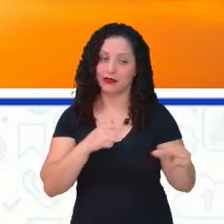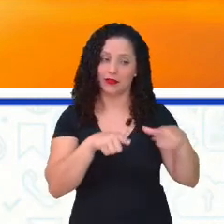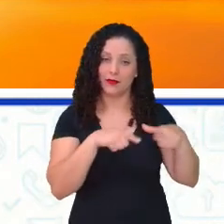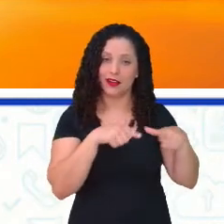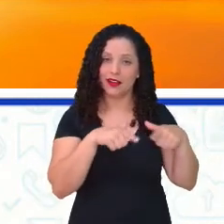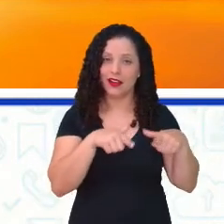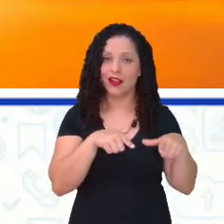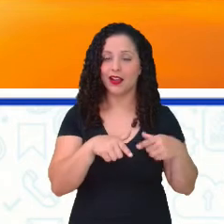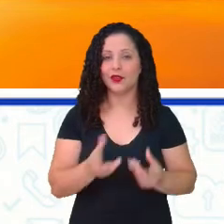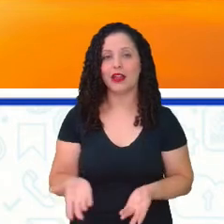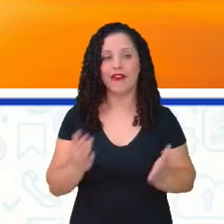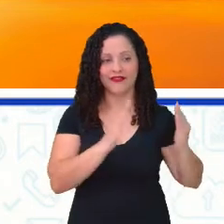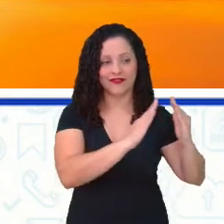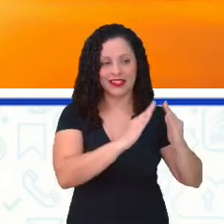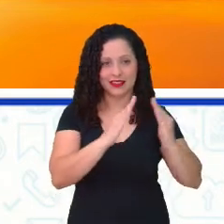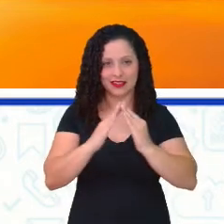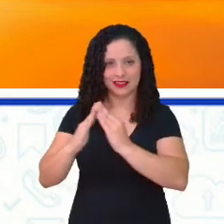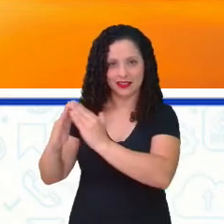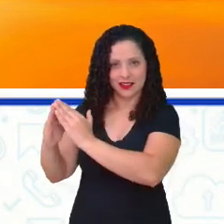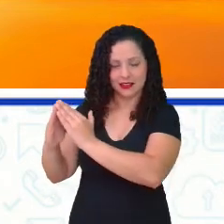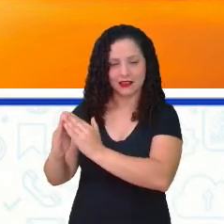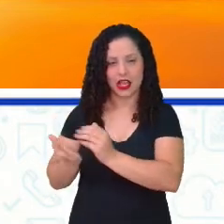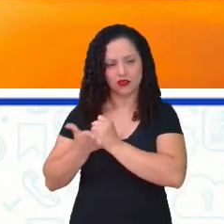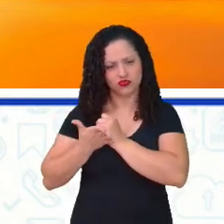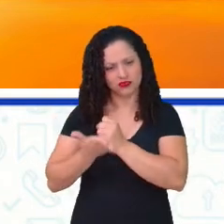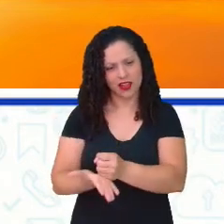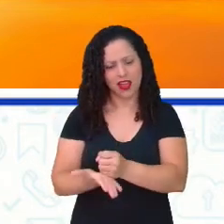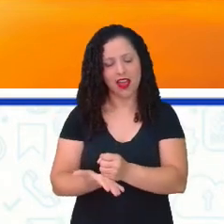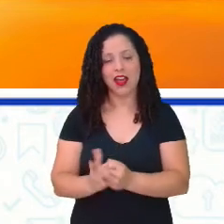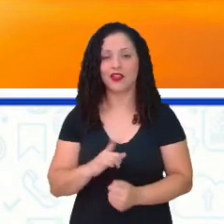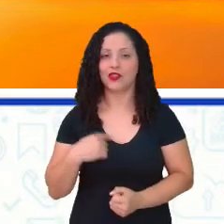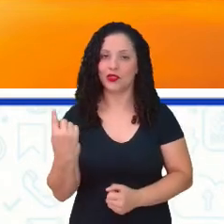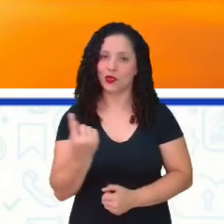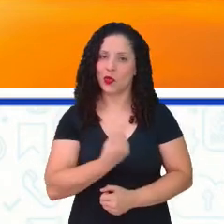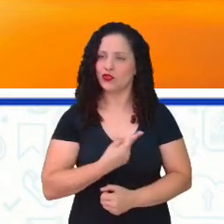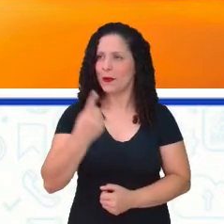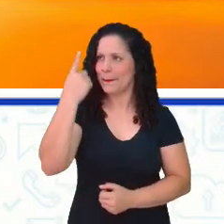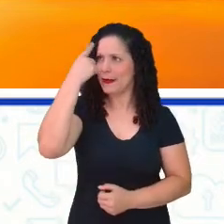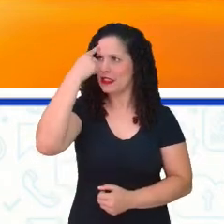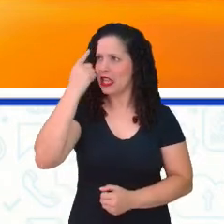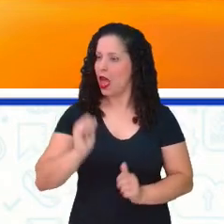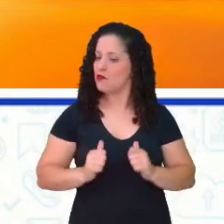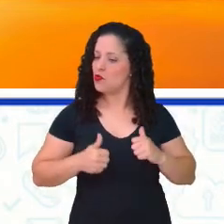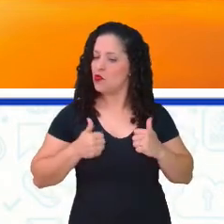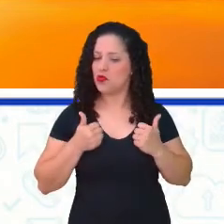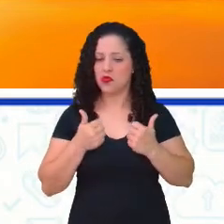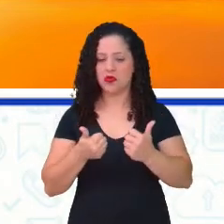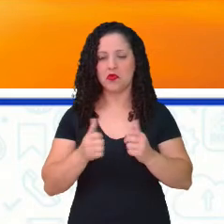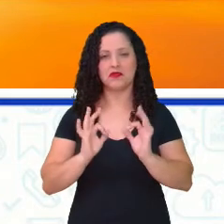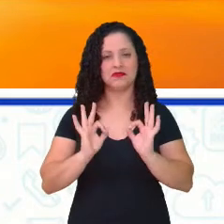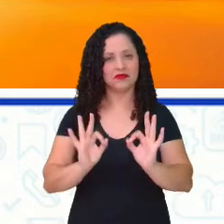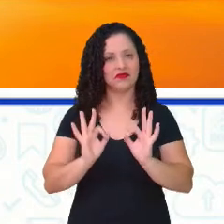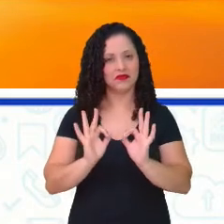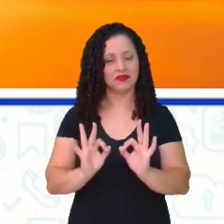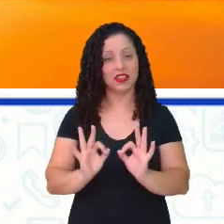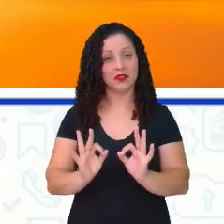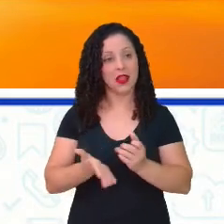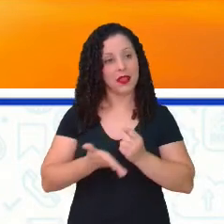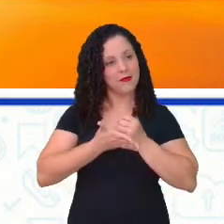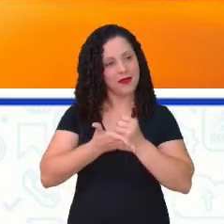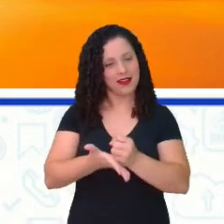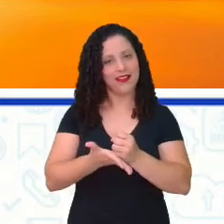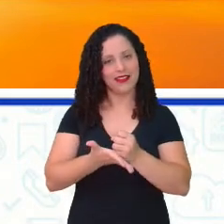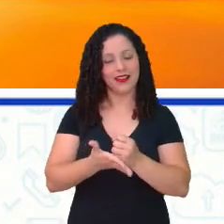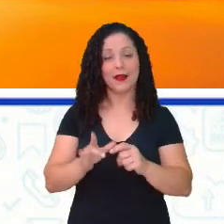na nossa vizinhança, achamos que estamos sendo pessoas boas, não é? Estamos fazendo bem ao